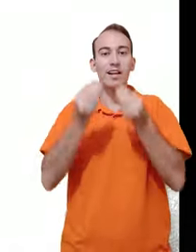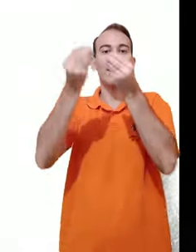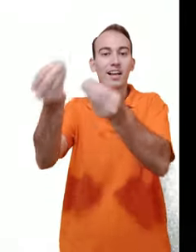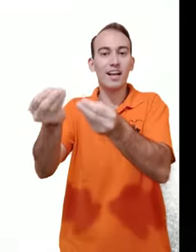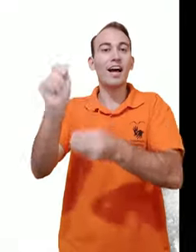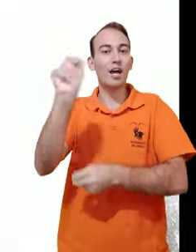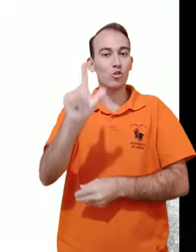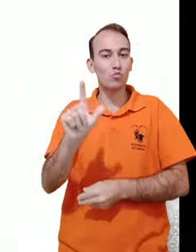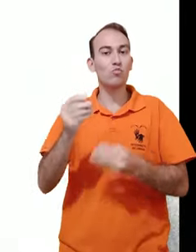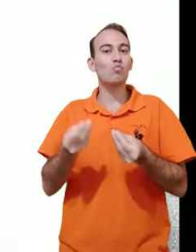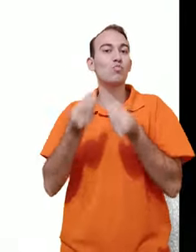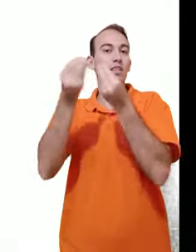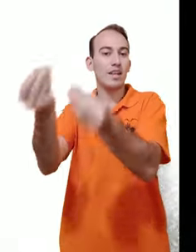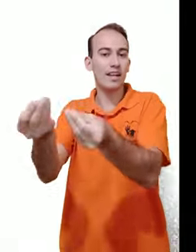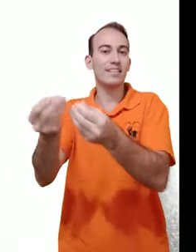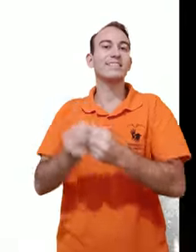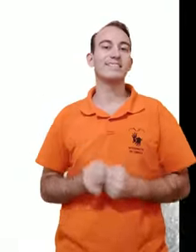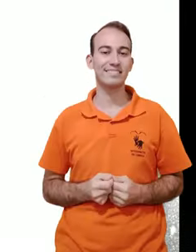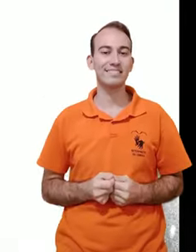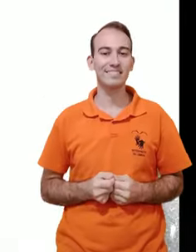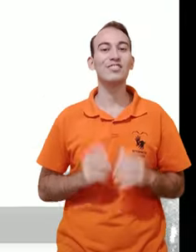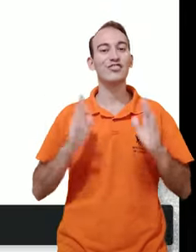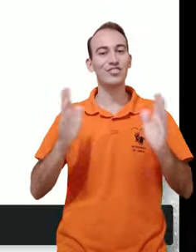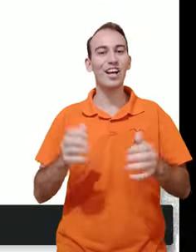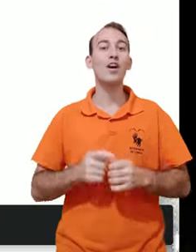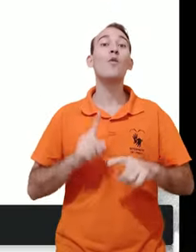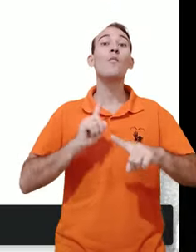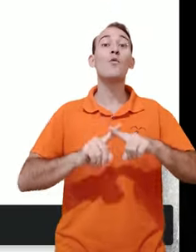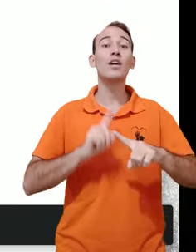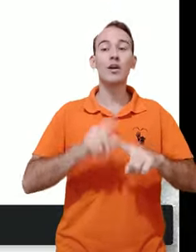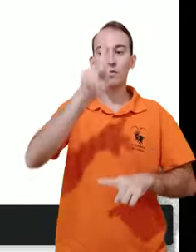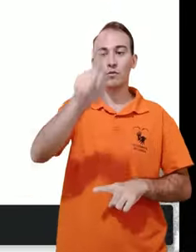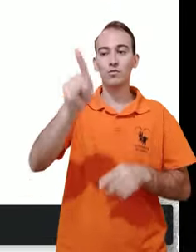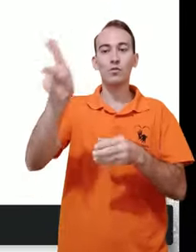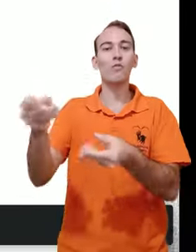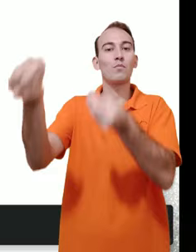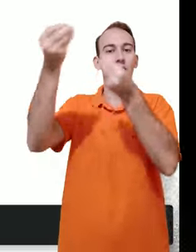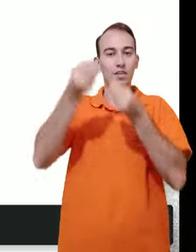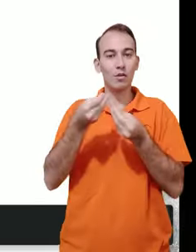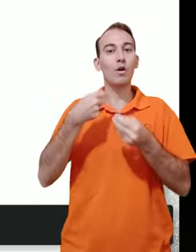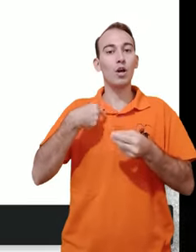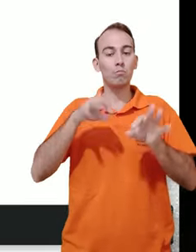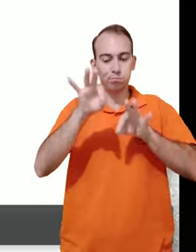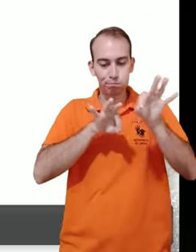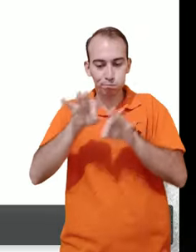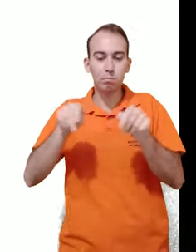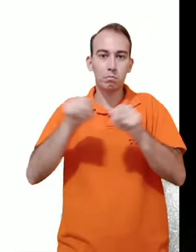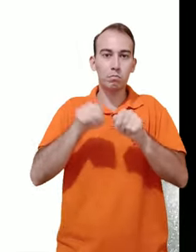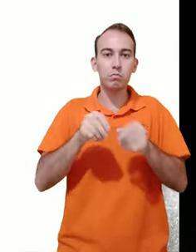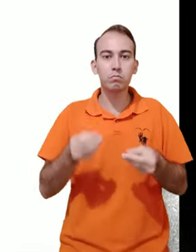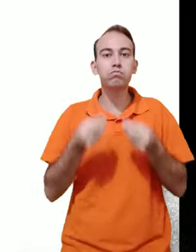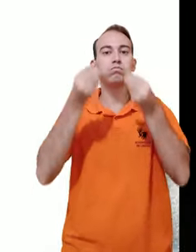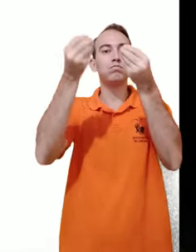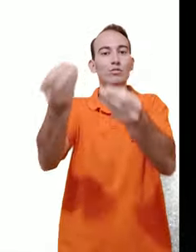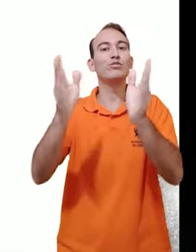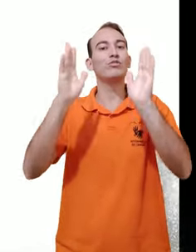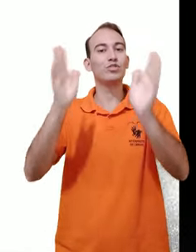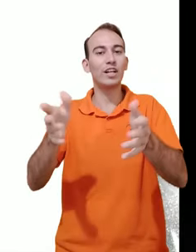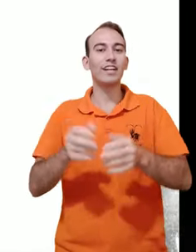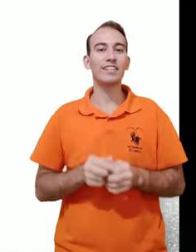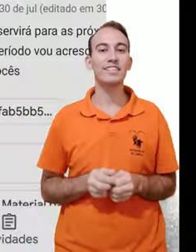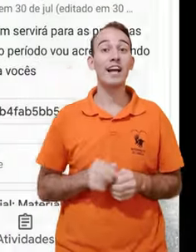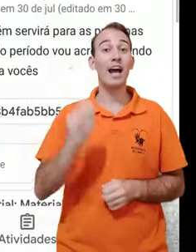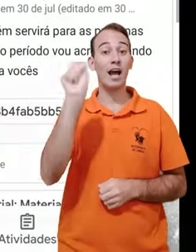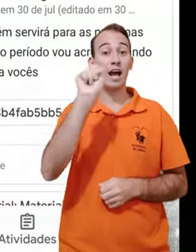classificação da atividade muda para entregue, porque nesse caso eu devolvi a atividade para o professor. Além disso, a cor do ícone